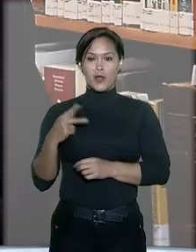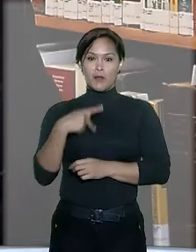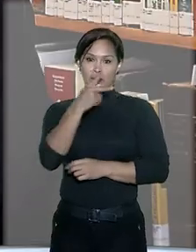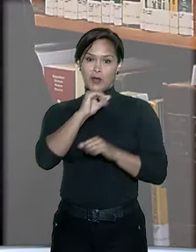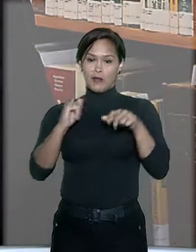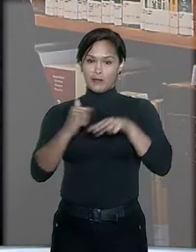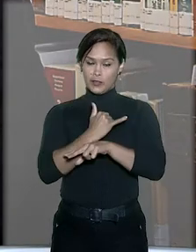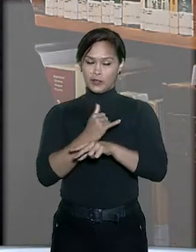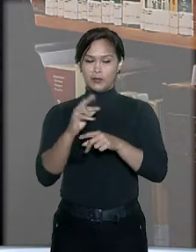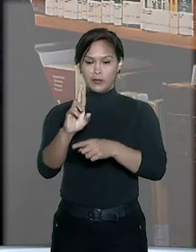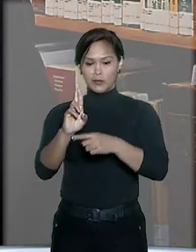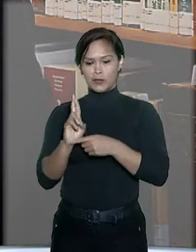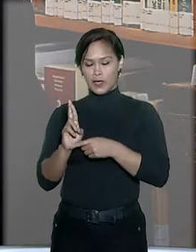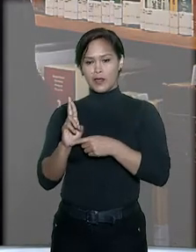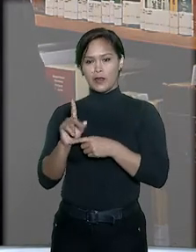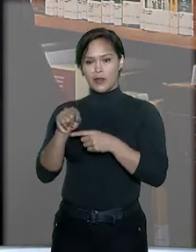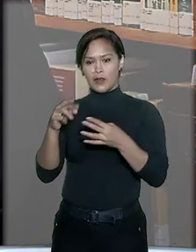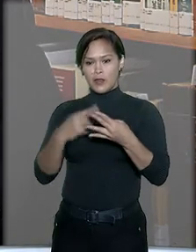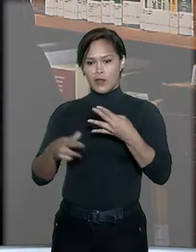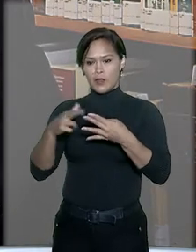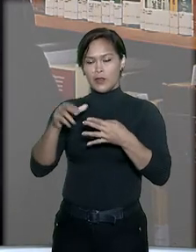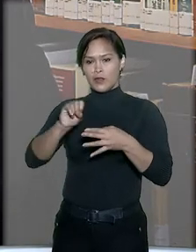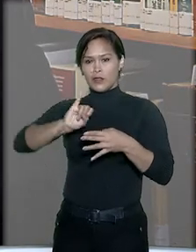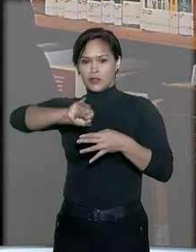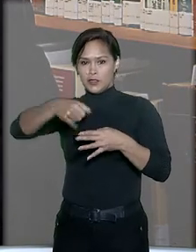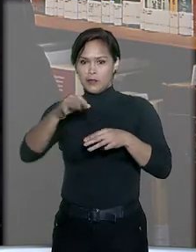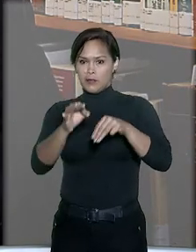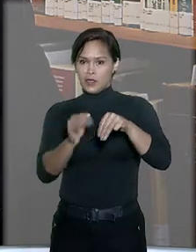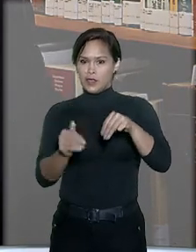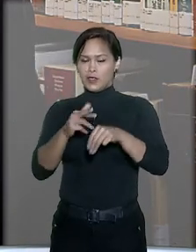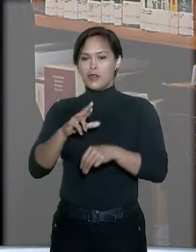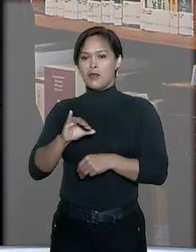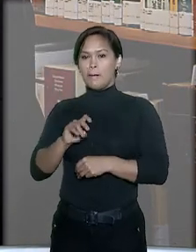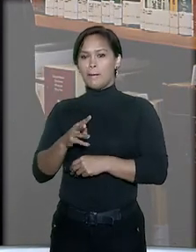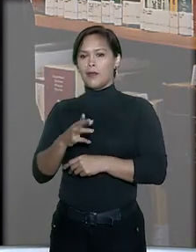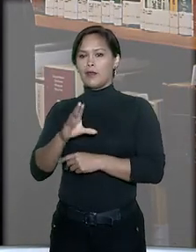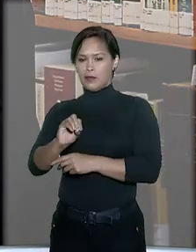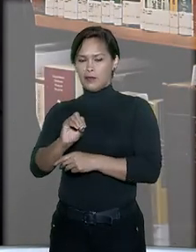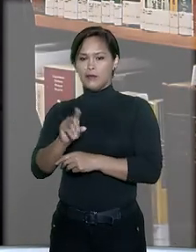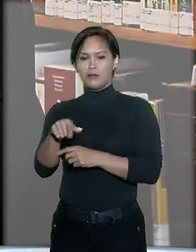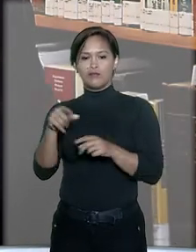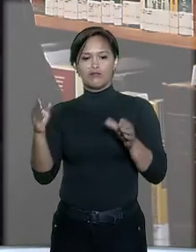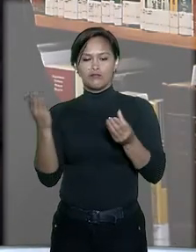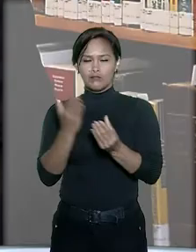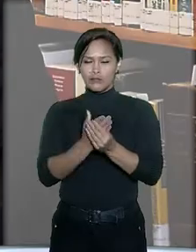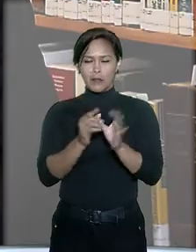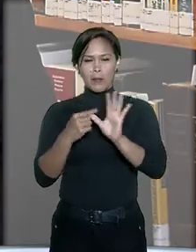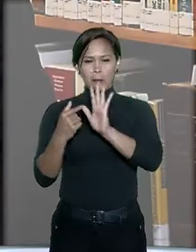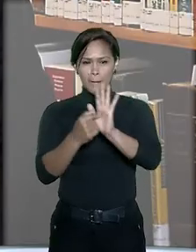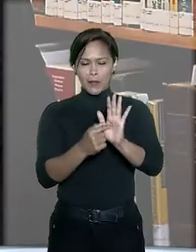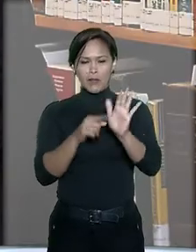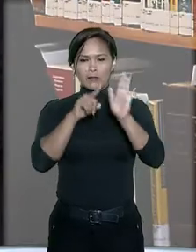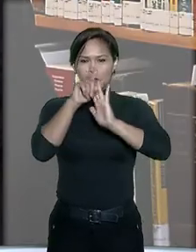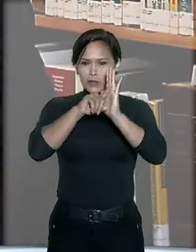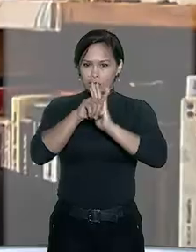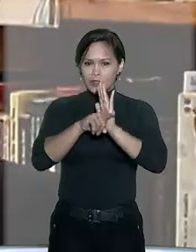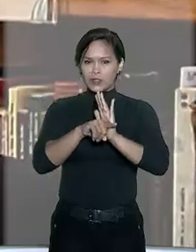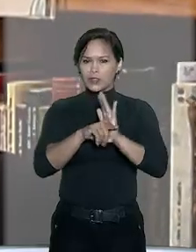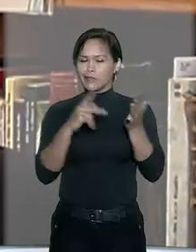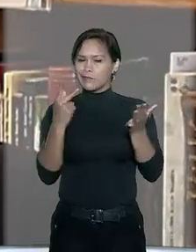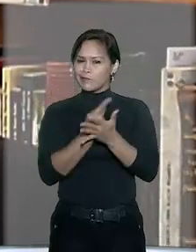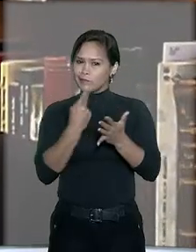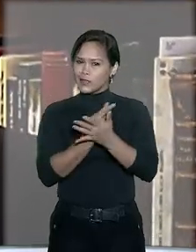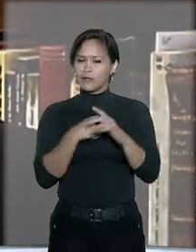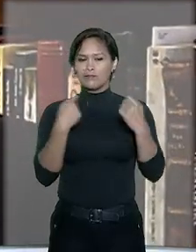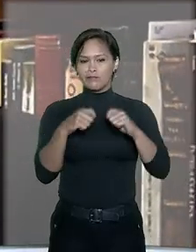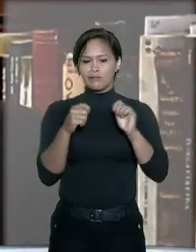Para o relator do recurso da defesa no STJ, ministro Ribeiro Dantas, o caso demonstra uma investigação falha que